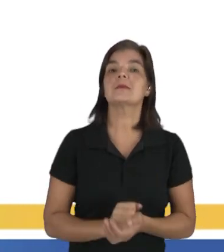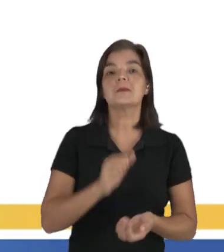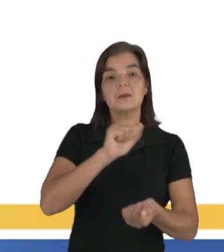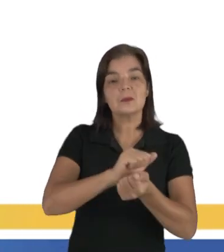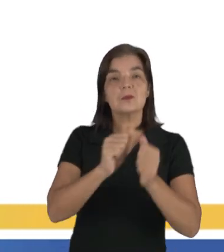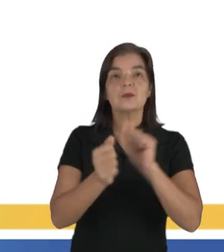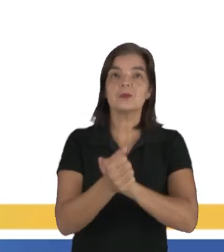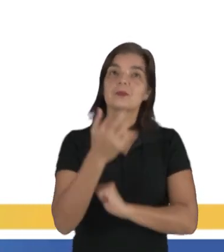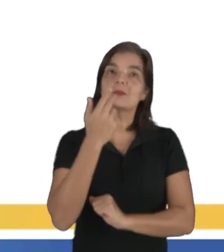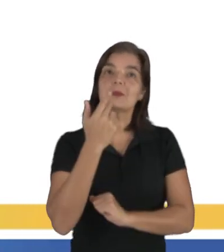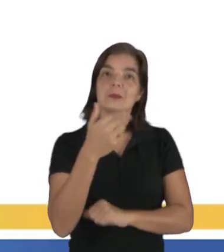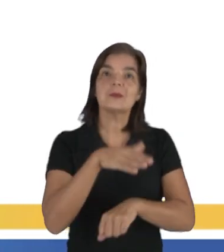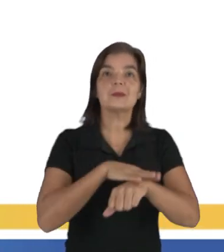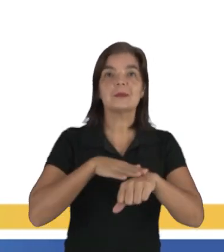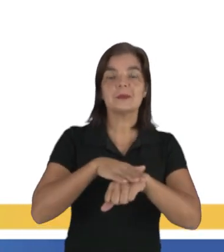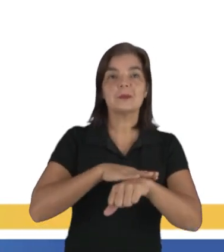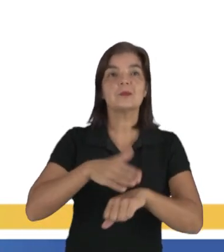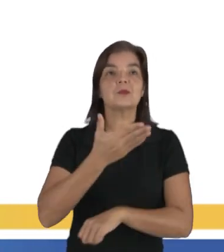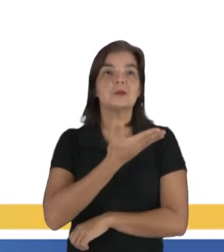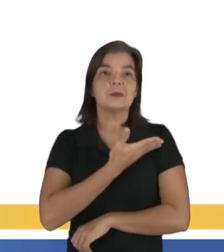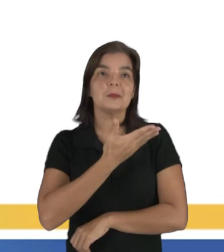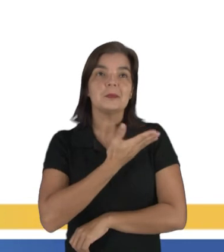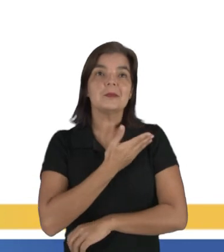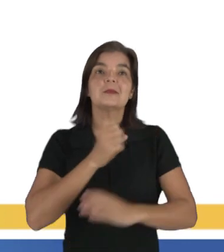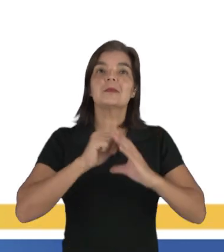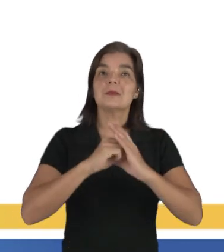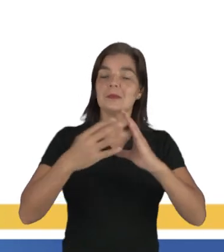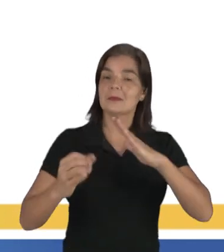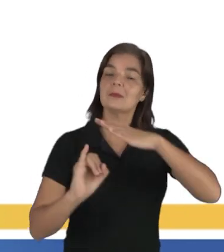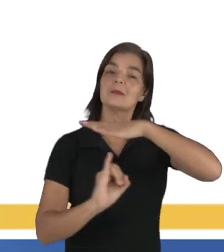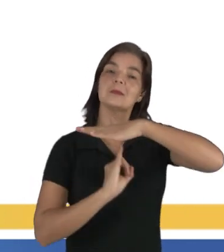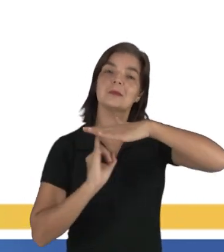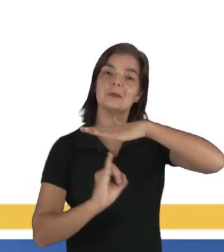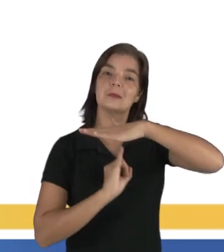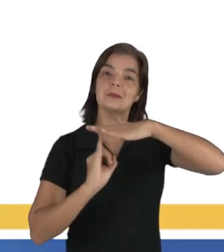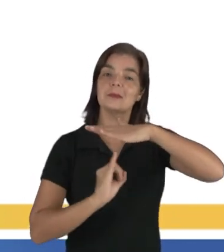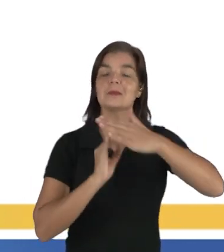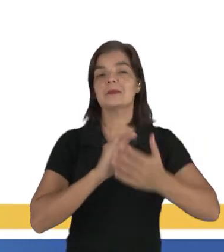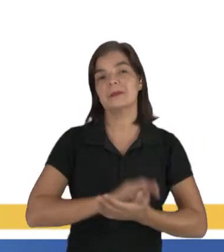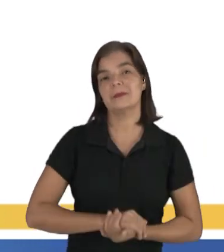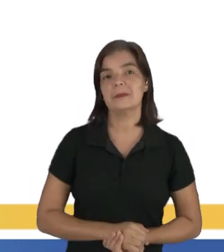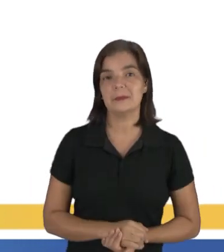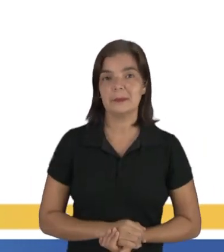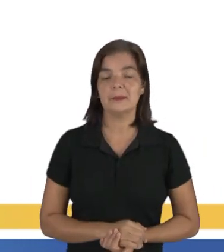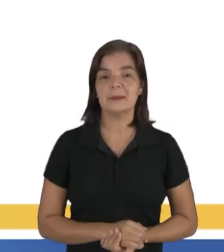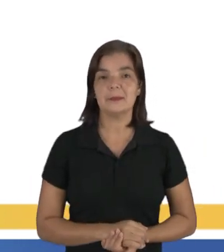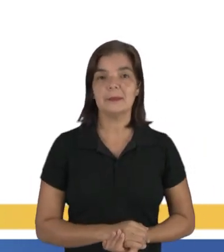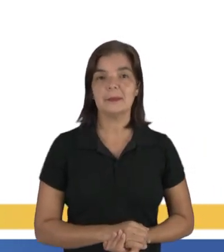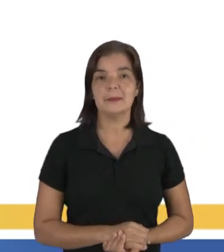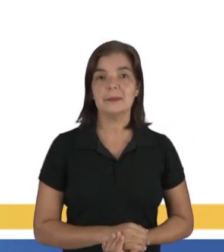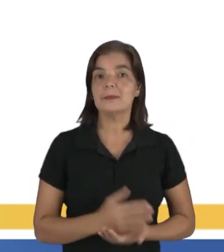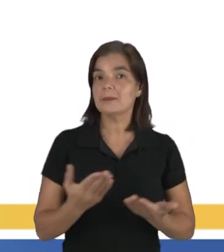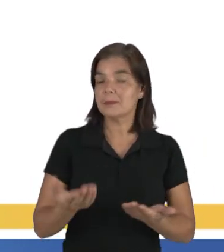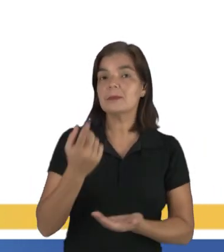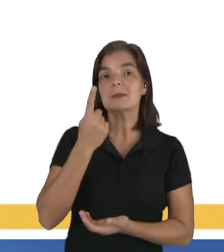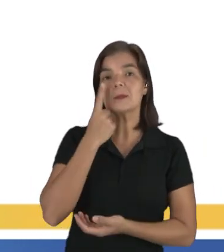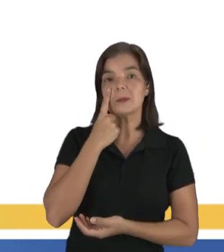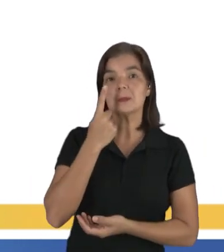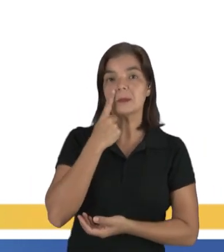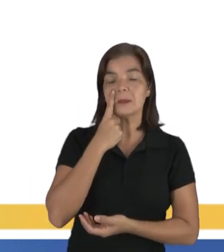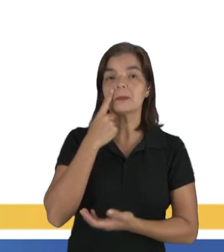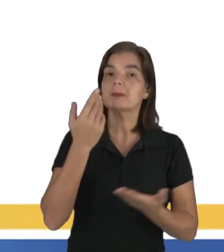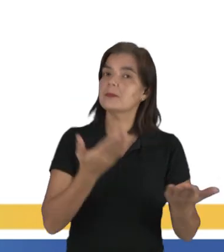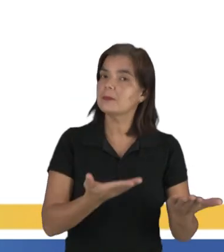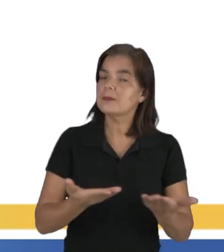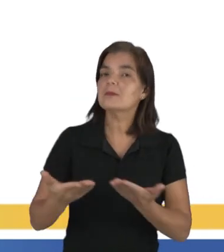adequação da sua fala à conversa com o amigo caracteriza-se pela informalidade. Então, veja, o